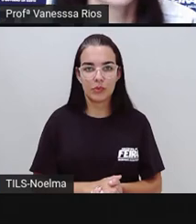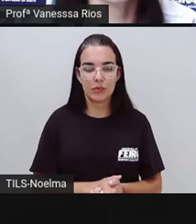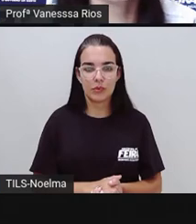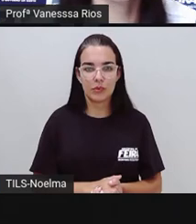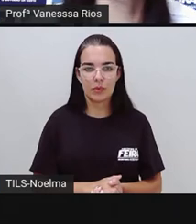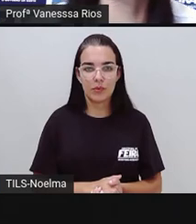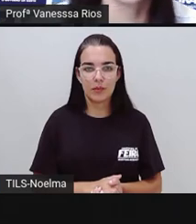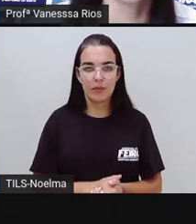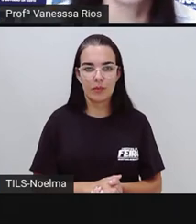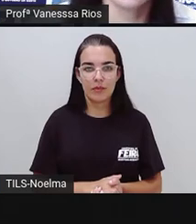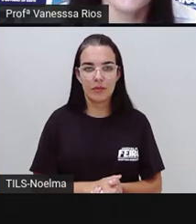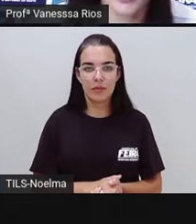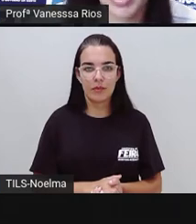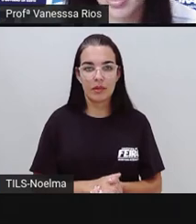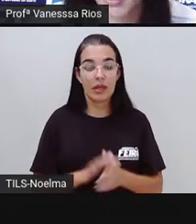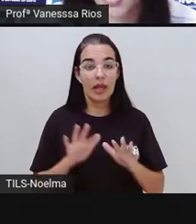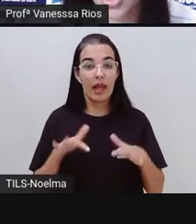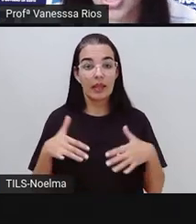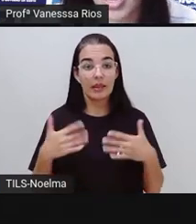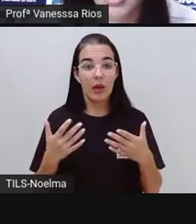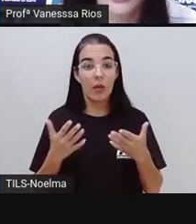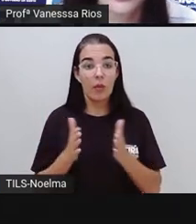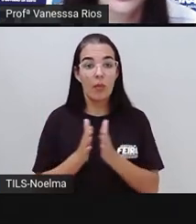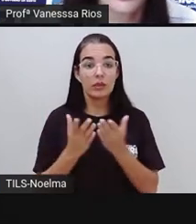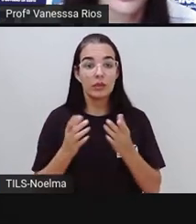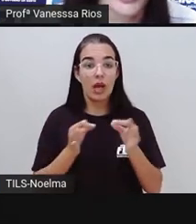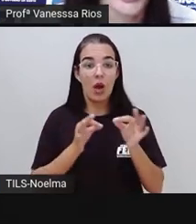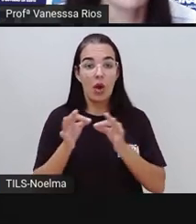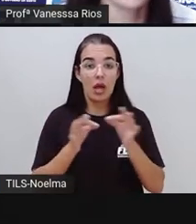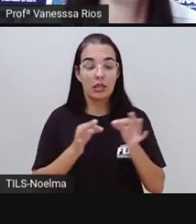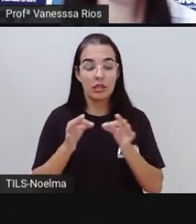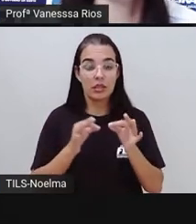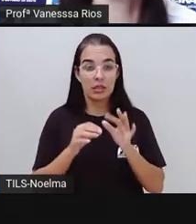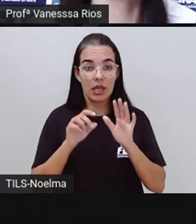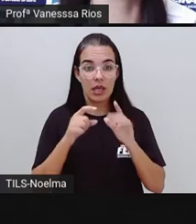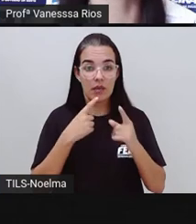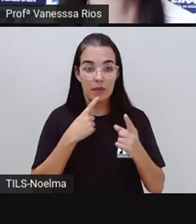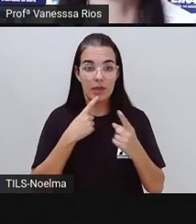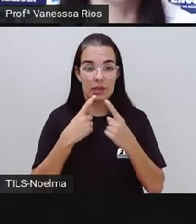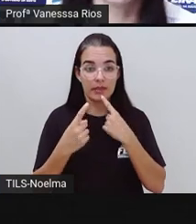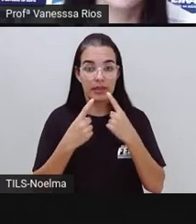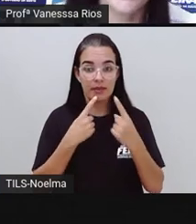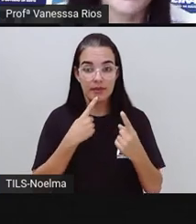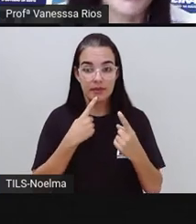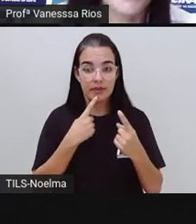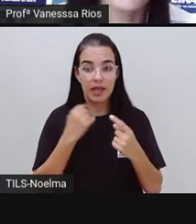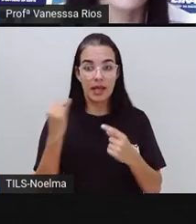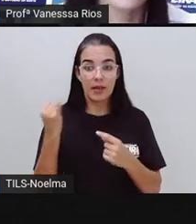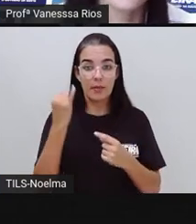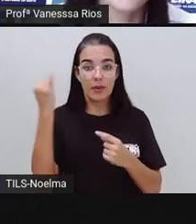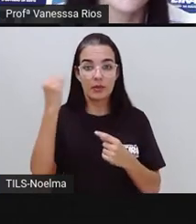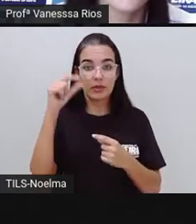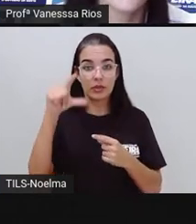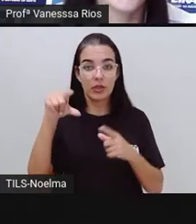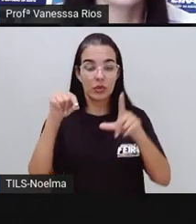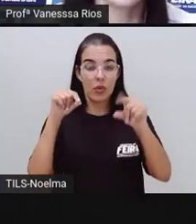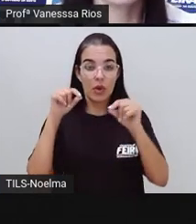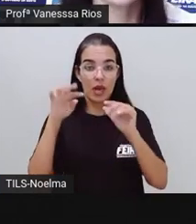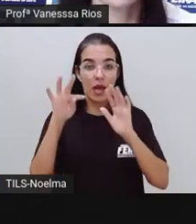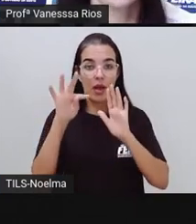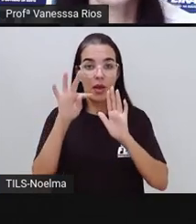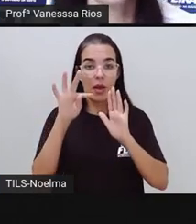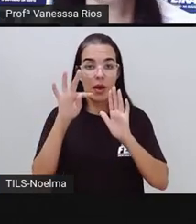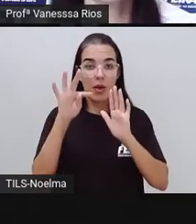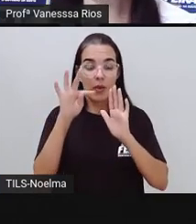E aí, quando a gente organiza uma entrevista, é importante a gente escolher o tema, porque a